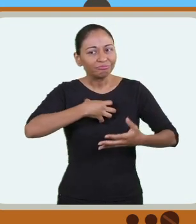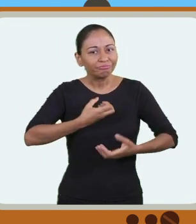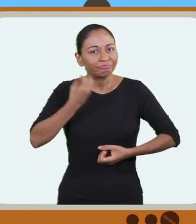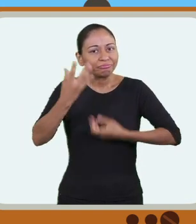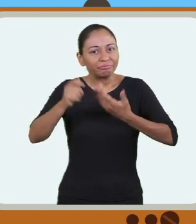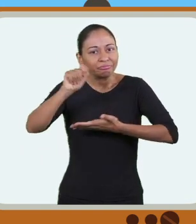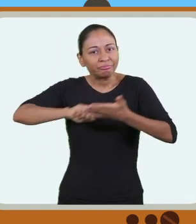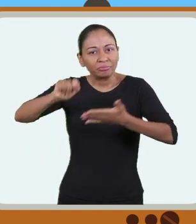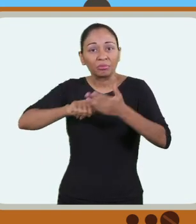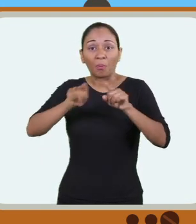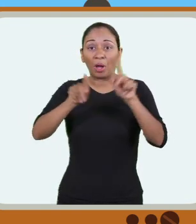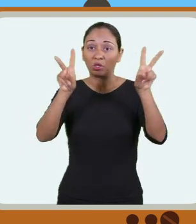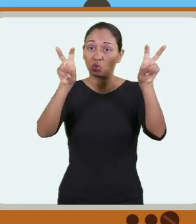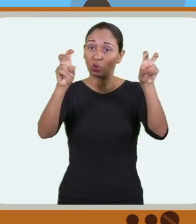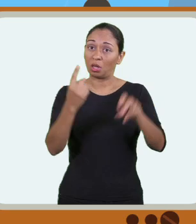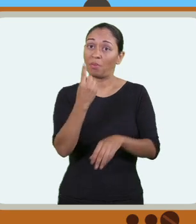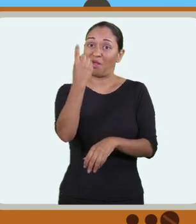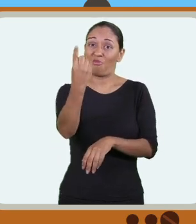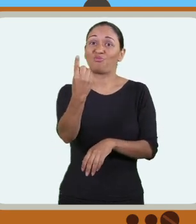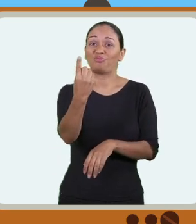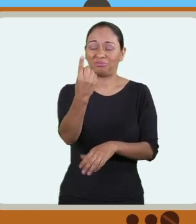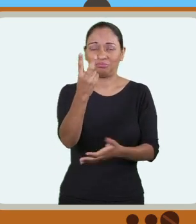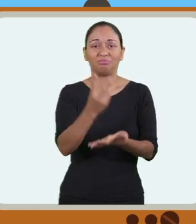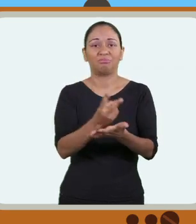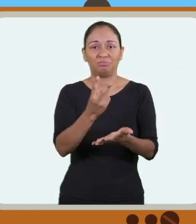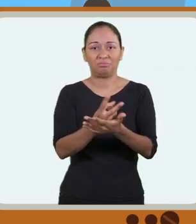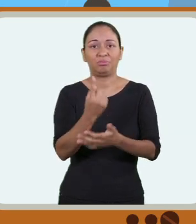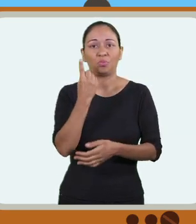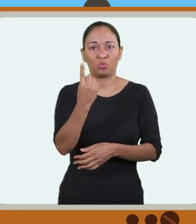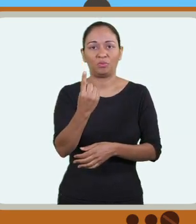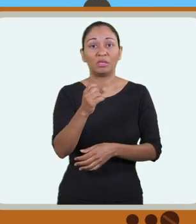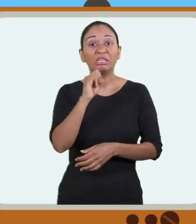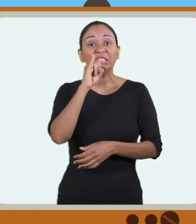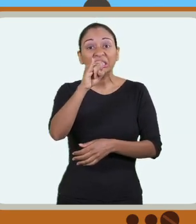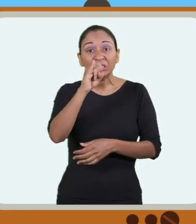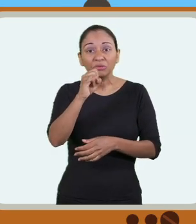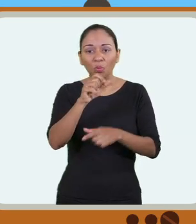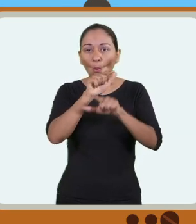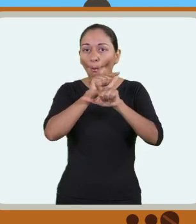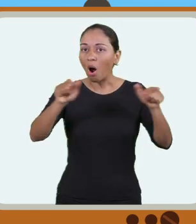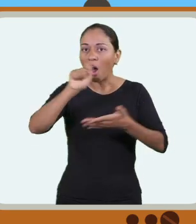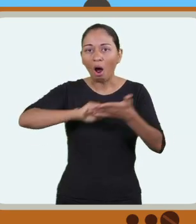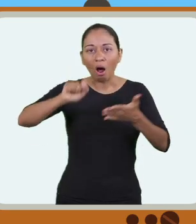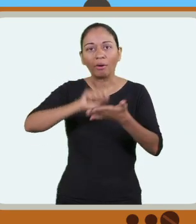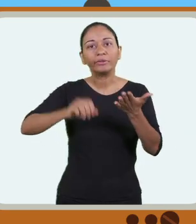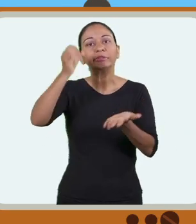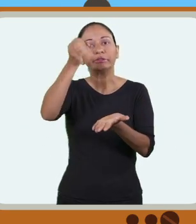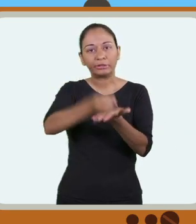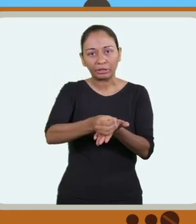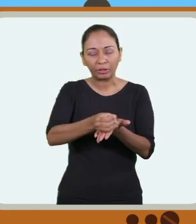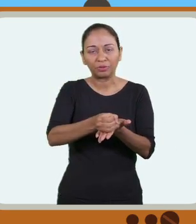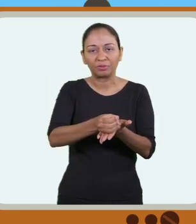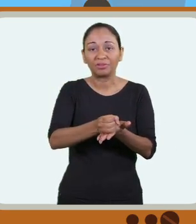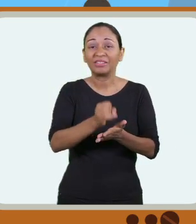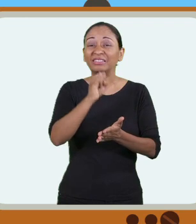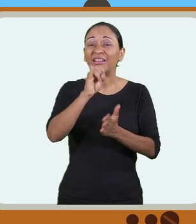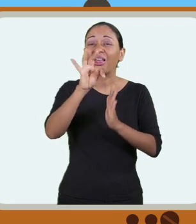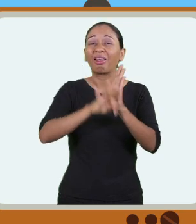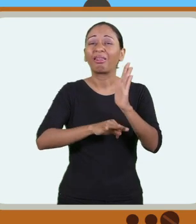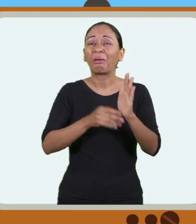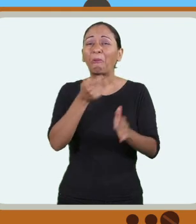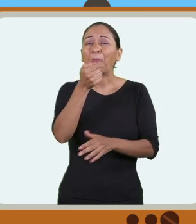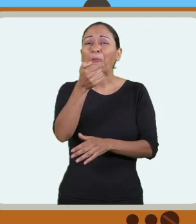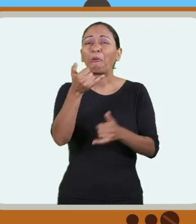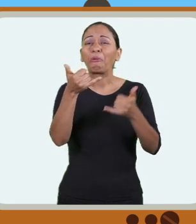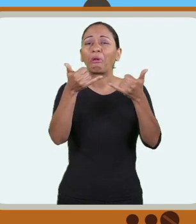elaboração da redação. Mas lembre-se, o tema da redação é único. É claro que, se você entregar a folha em branco, vai tirar zero. Mas se o